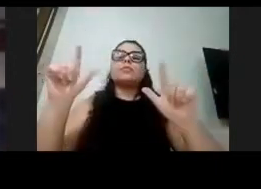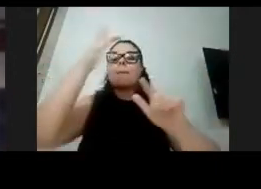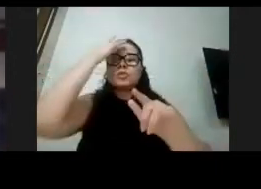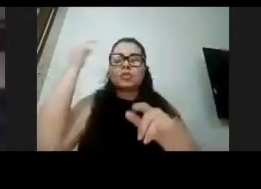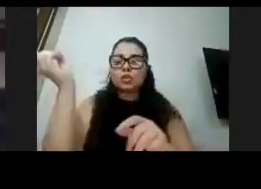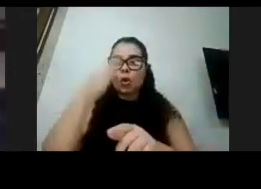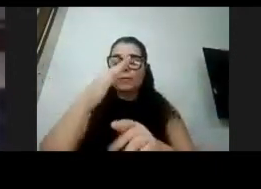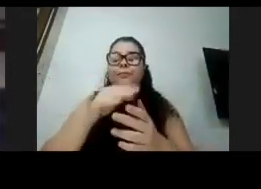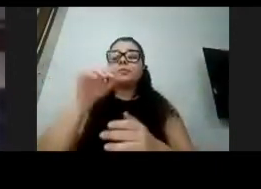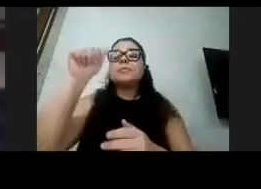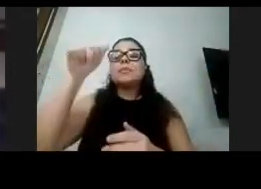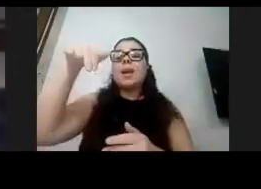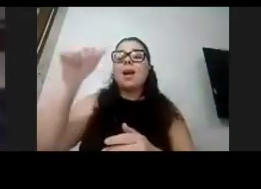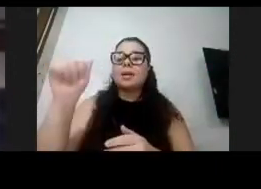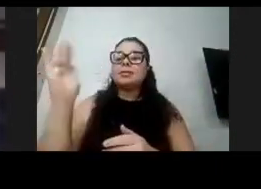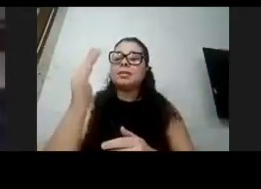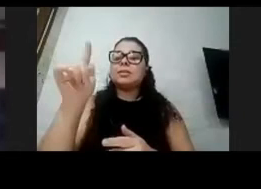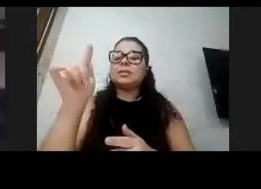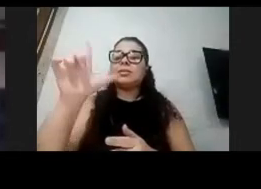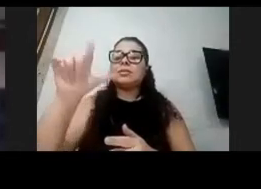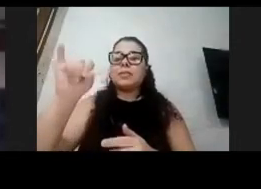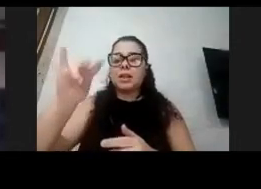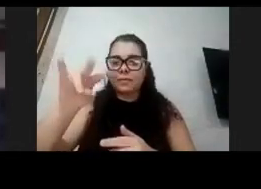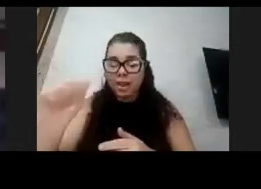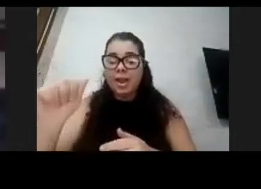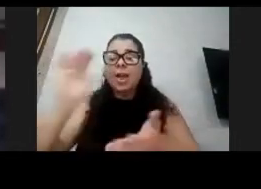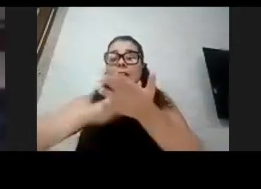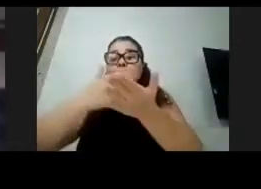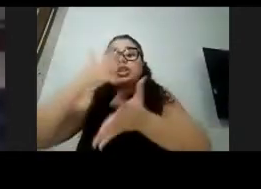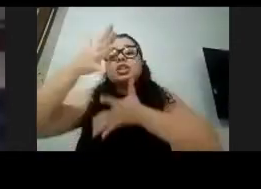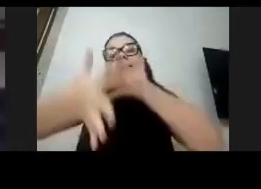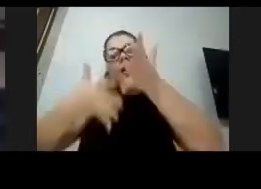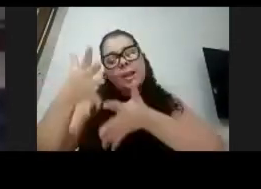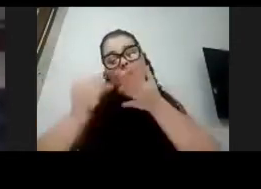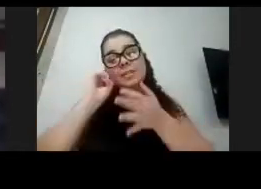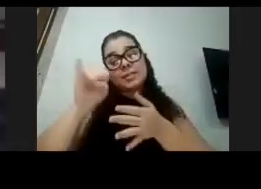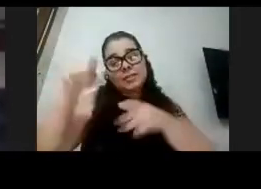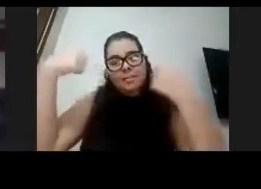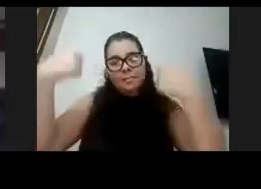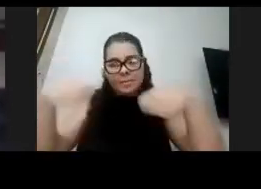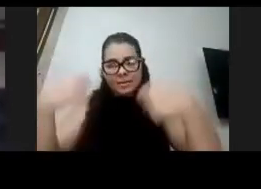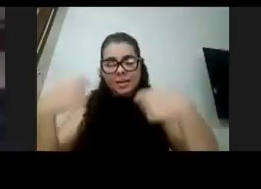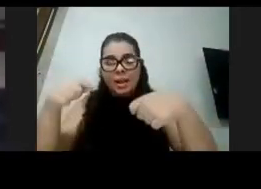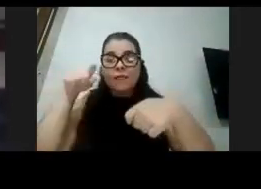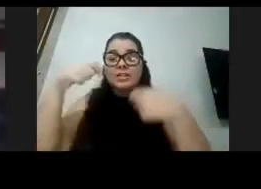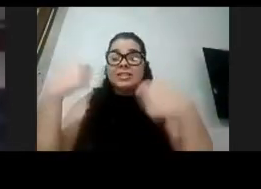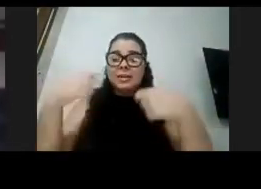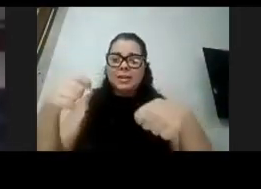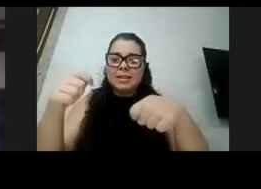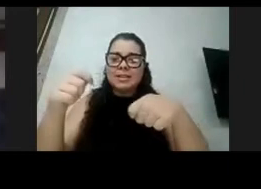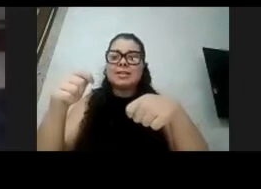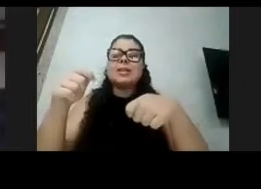de libras. Quem precisar desse recurso para acompanhar o encontro precisa fixar a telinha dela aí na